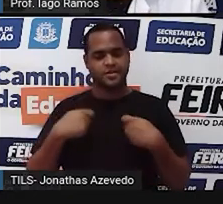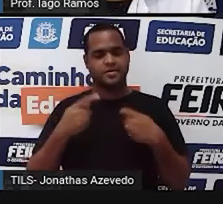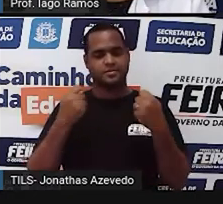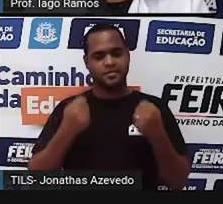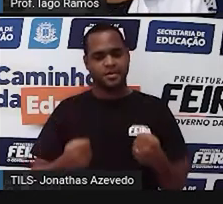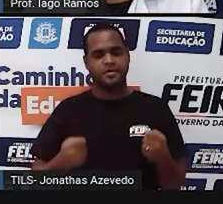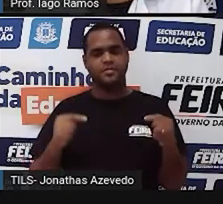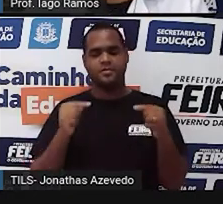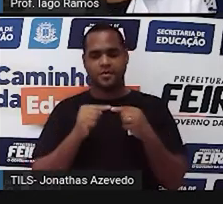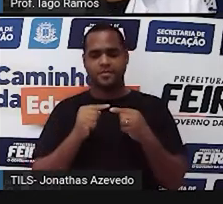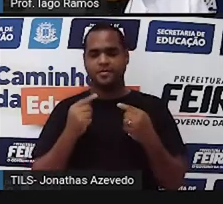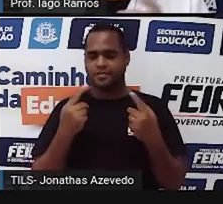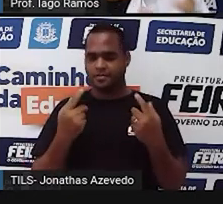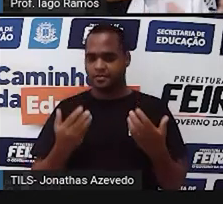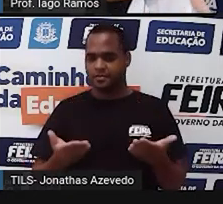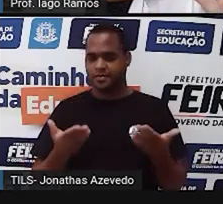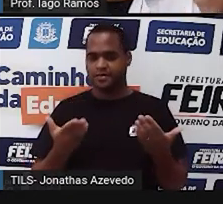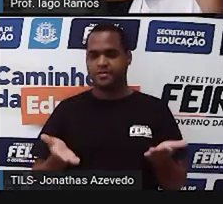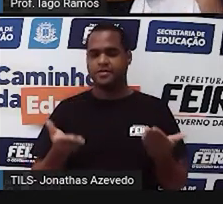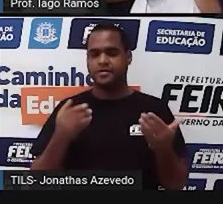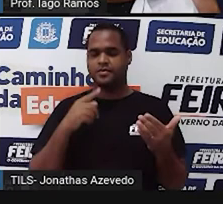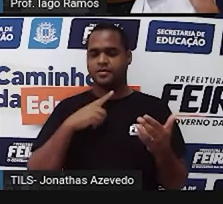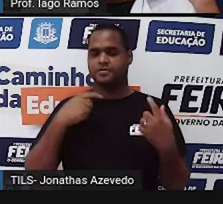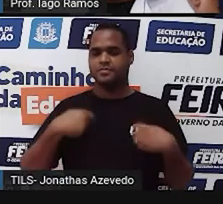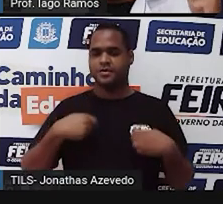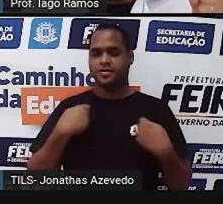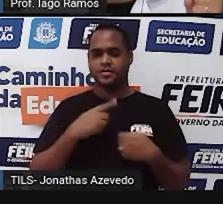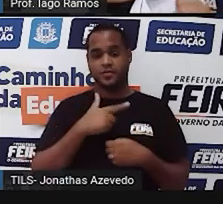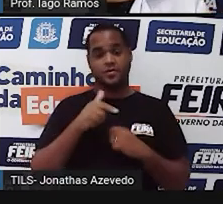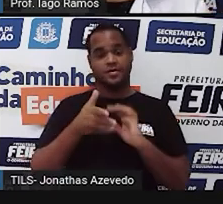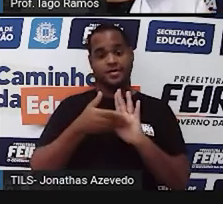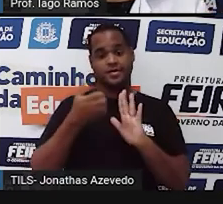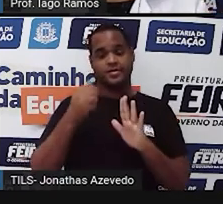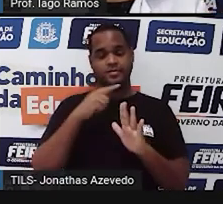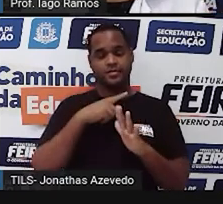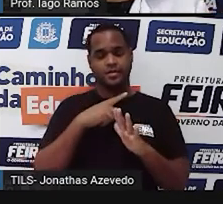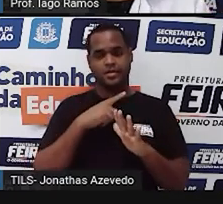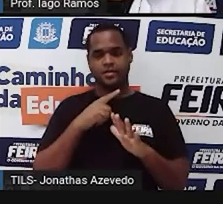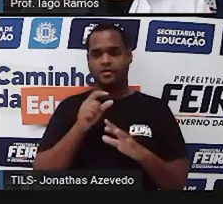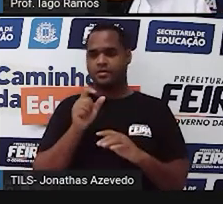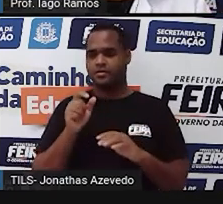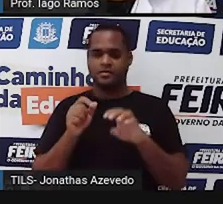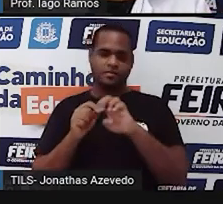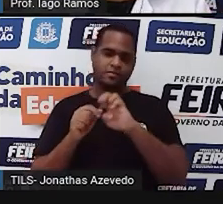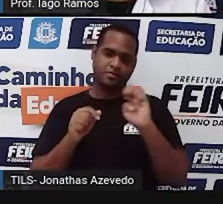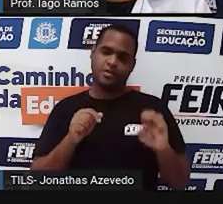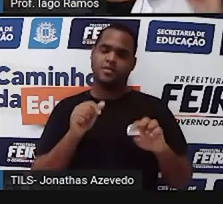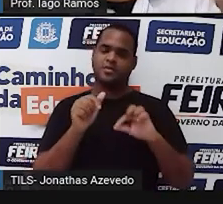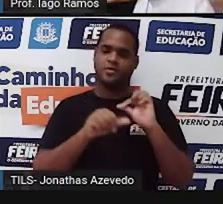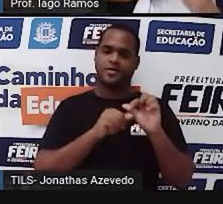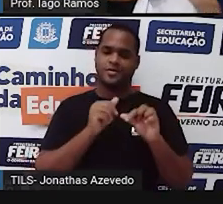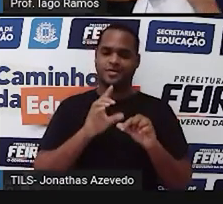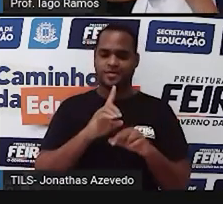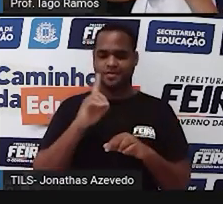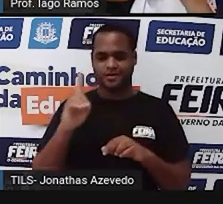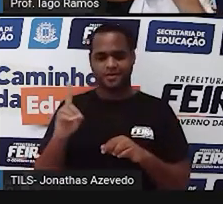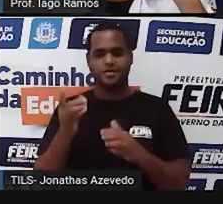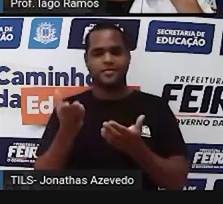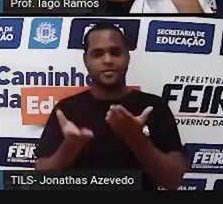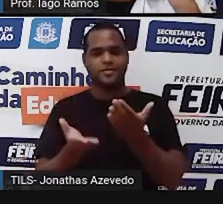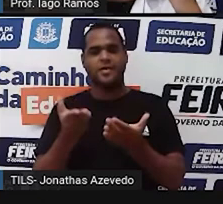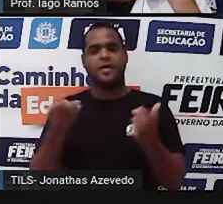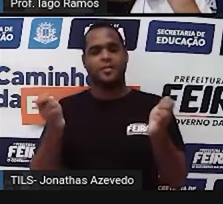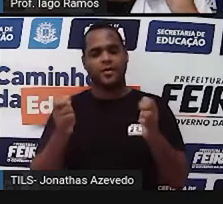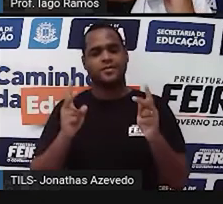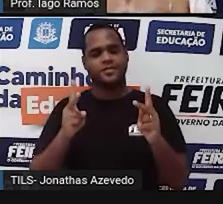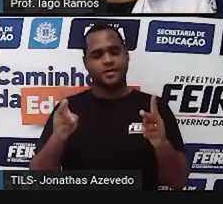massa. se a gente tira alguma coisa do lado esquerdo, do lado direito para equilibrar, para